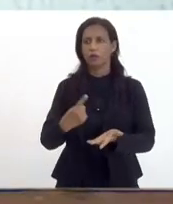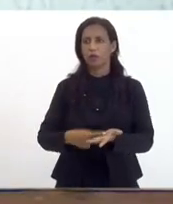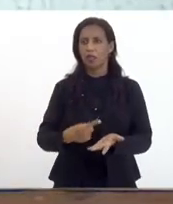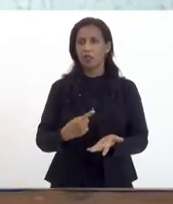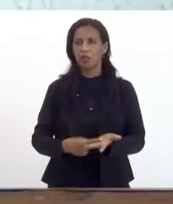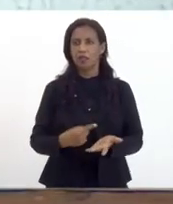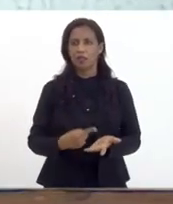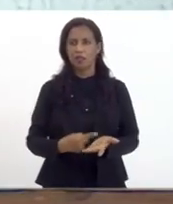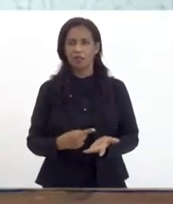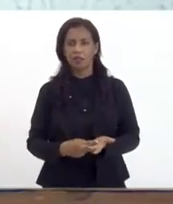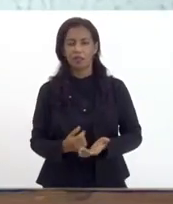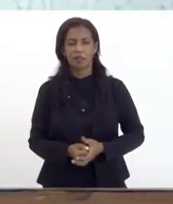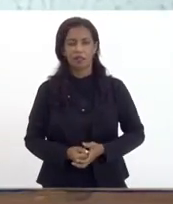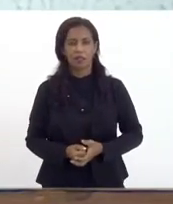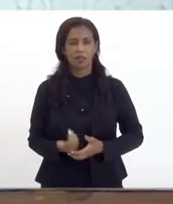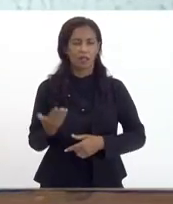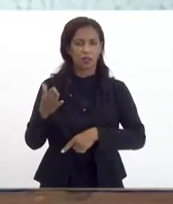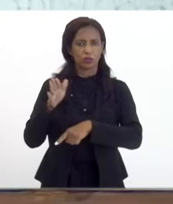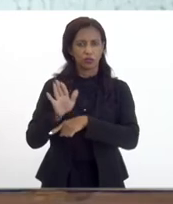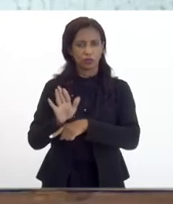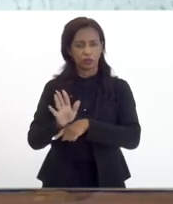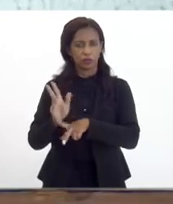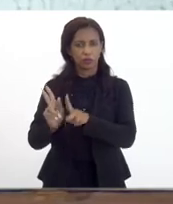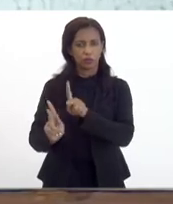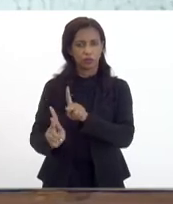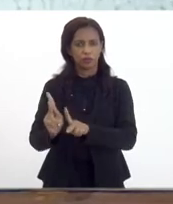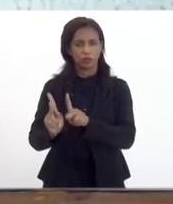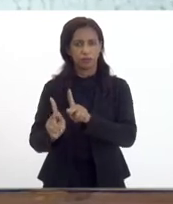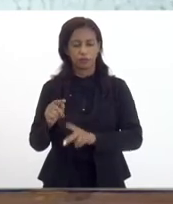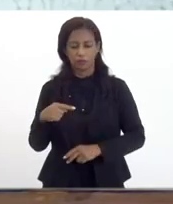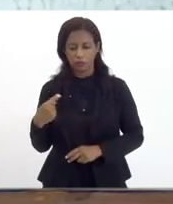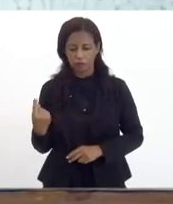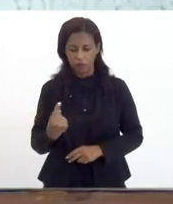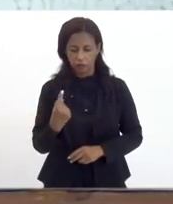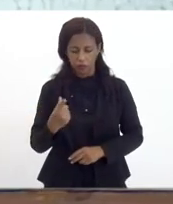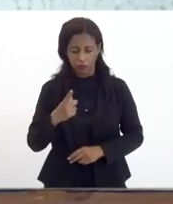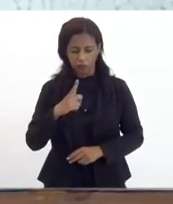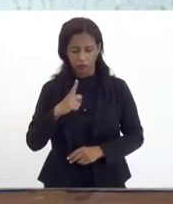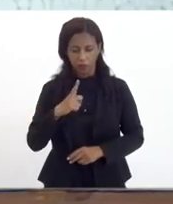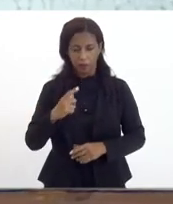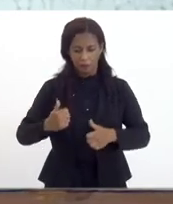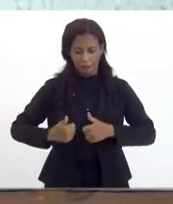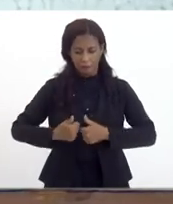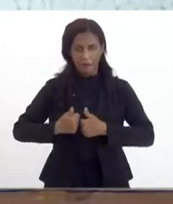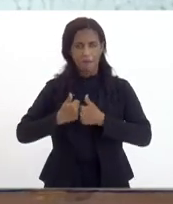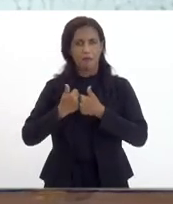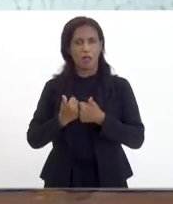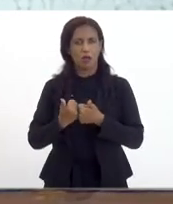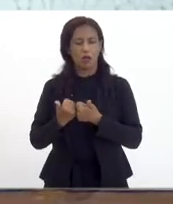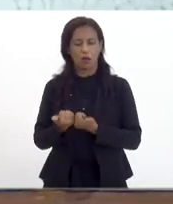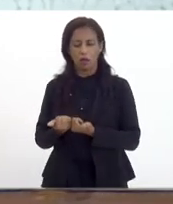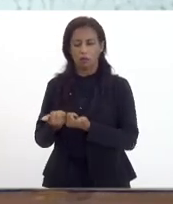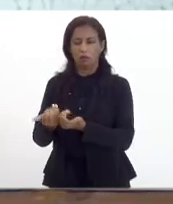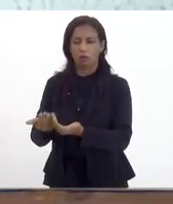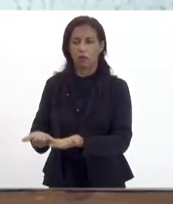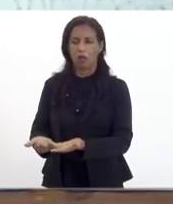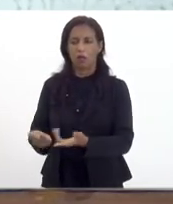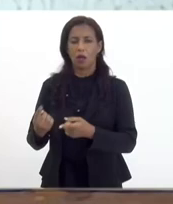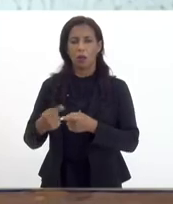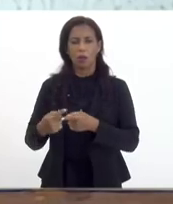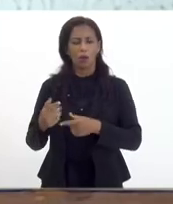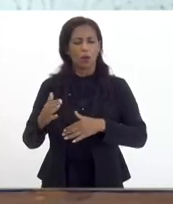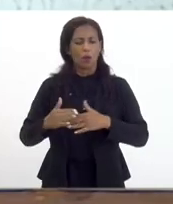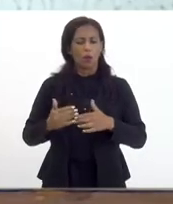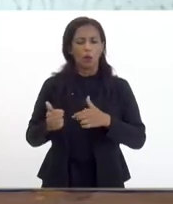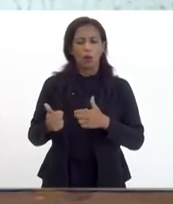governar em prol da população nós temos que darmos o nosso melhor porque qualquer ato